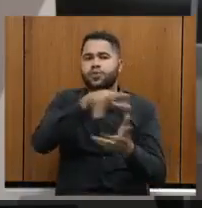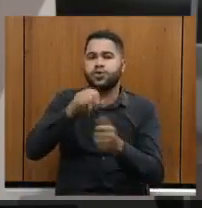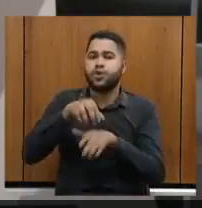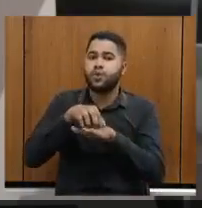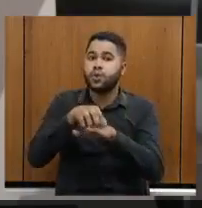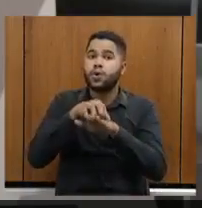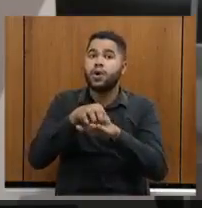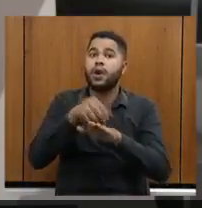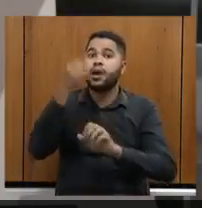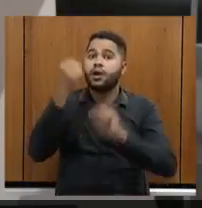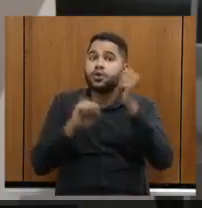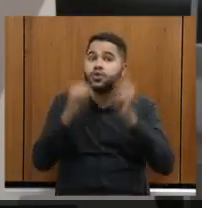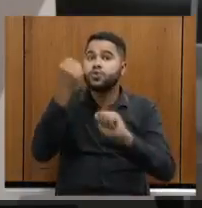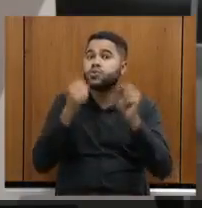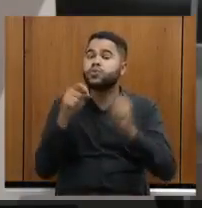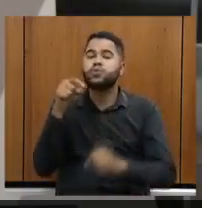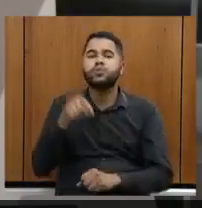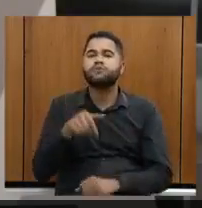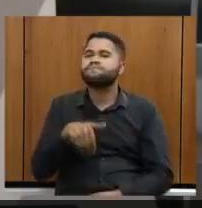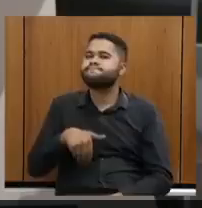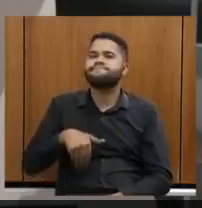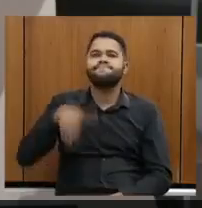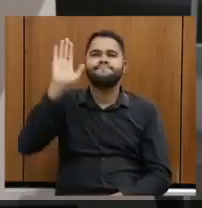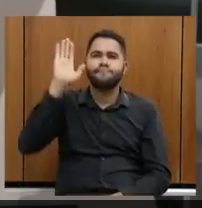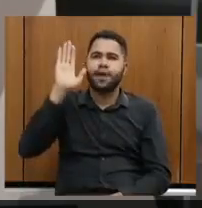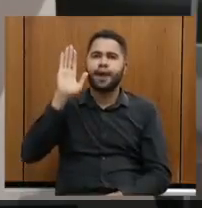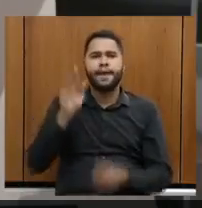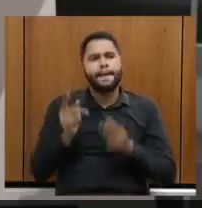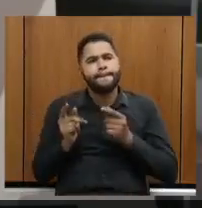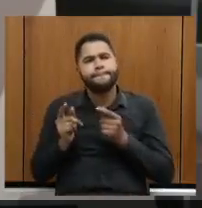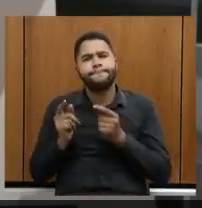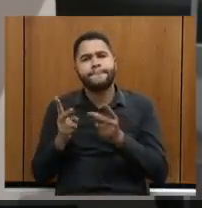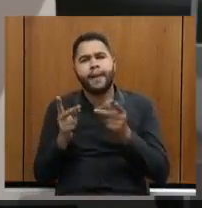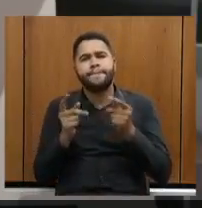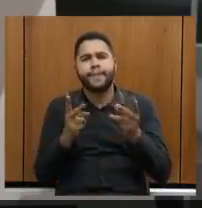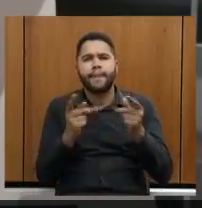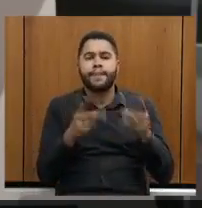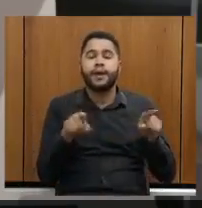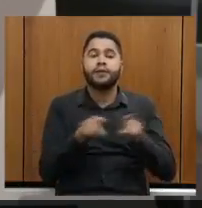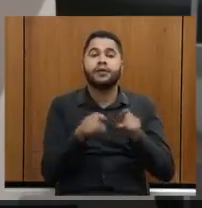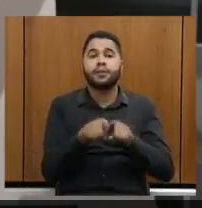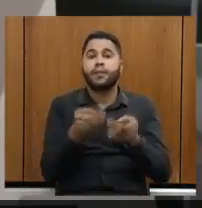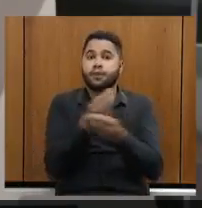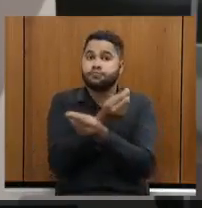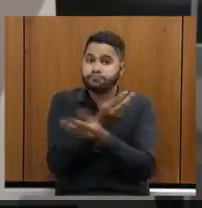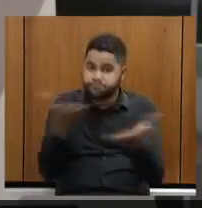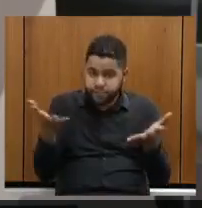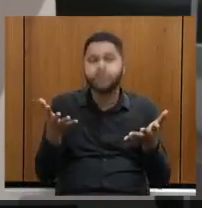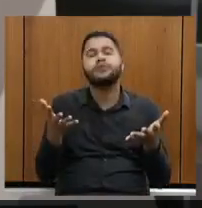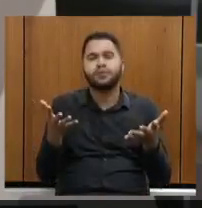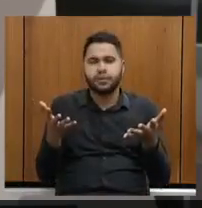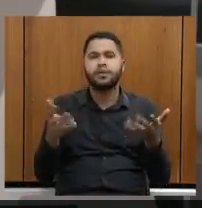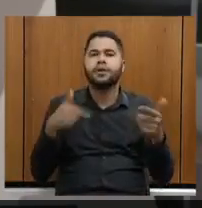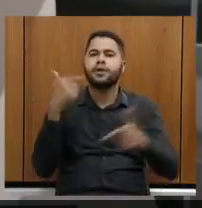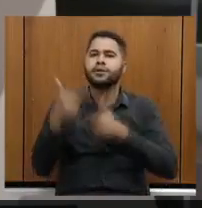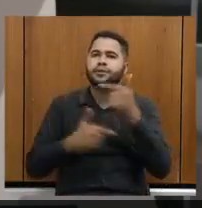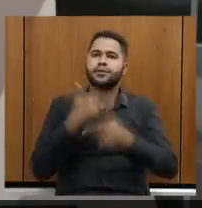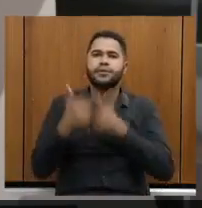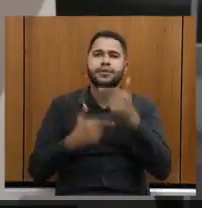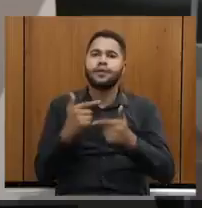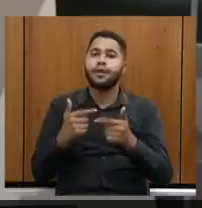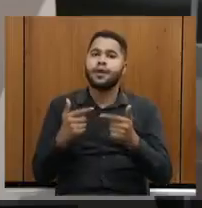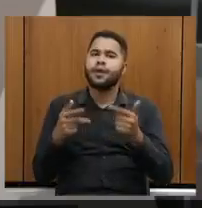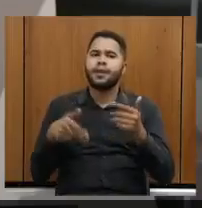a indústria que mais emprega e oferece emprego no mundo. É uma indústria